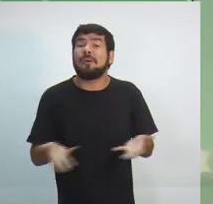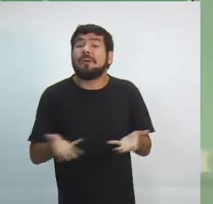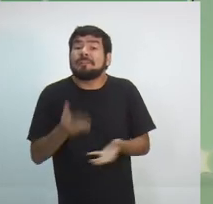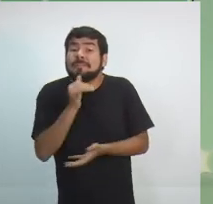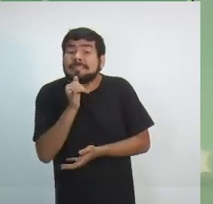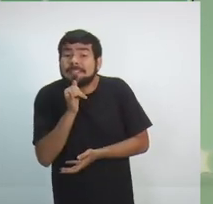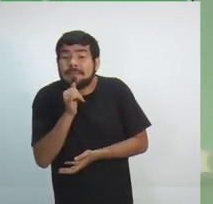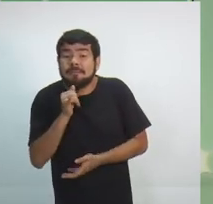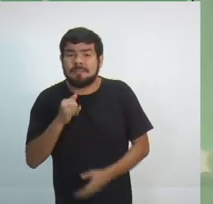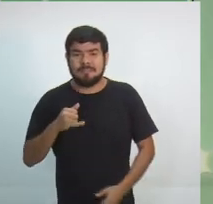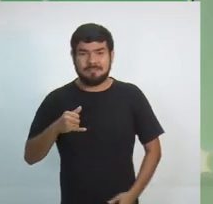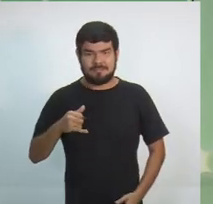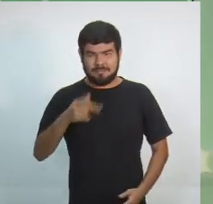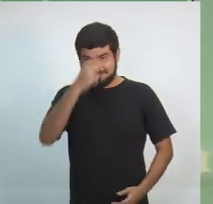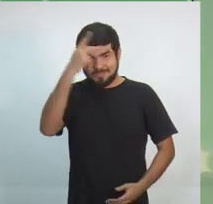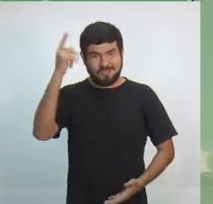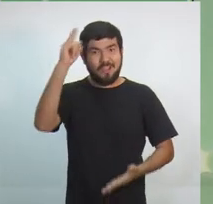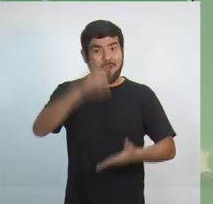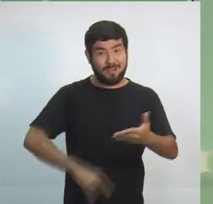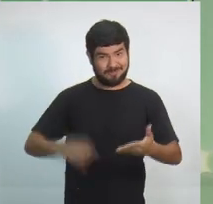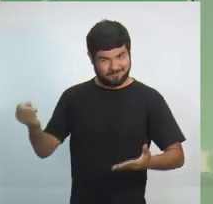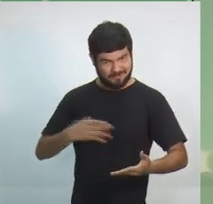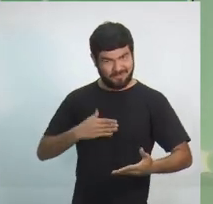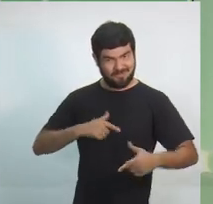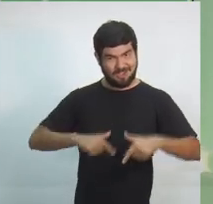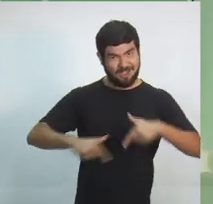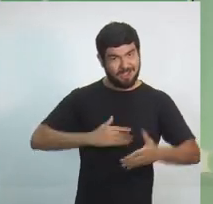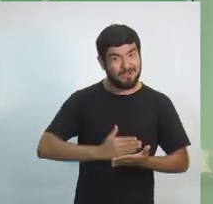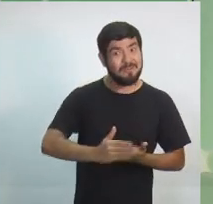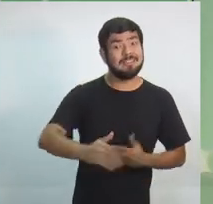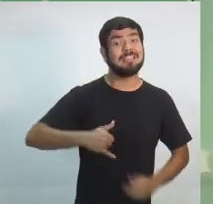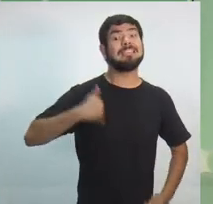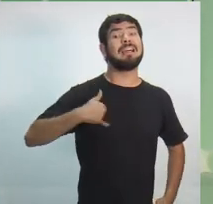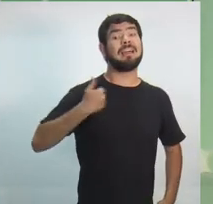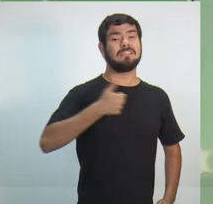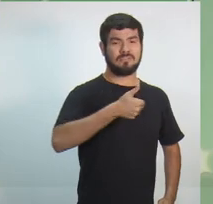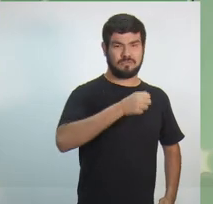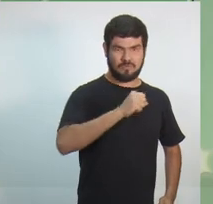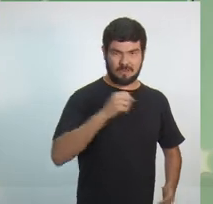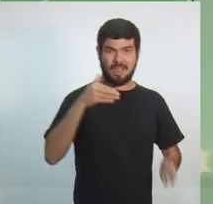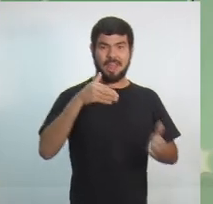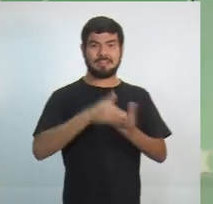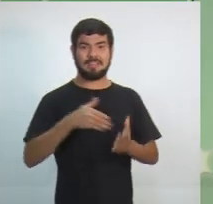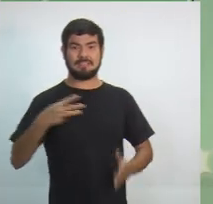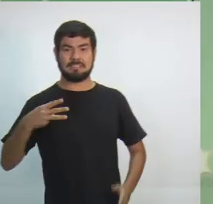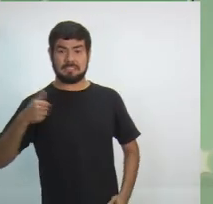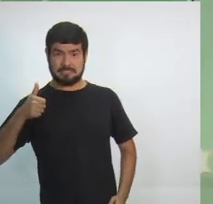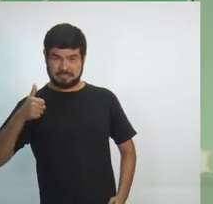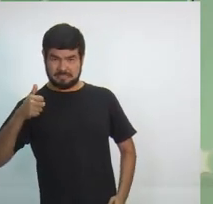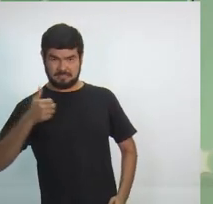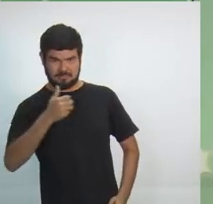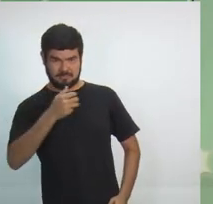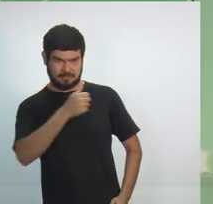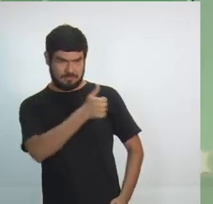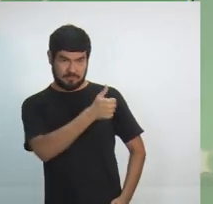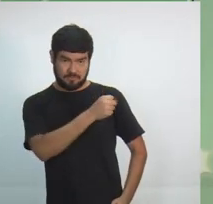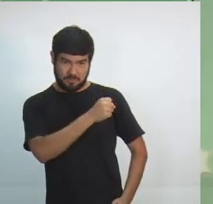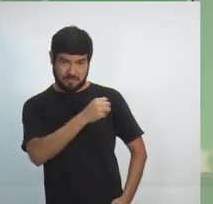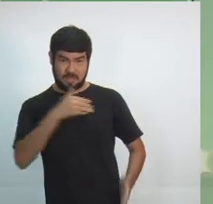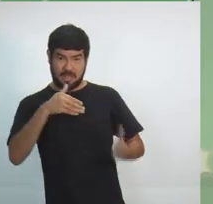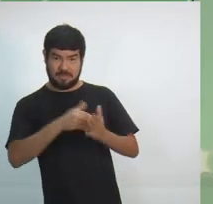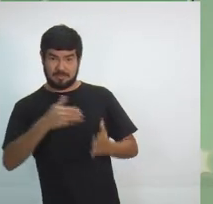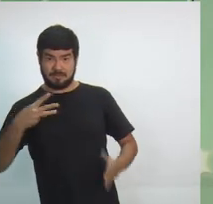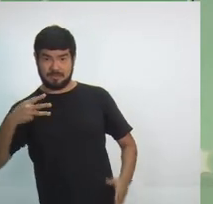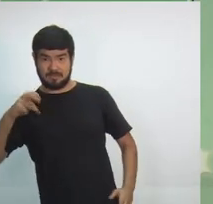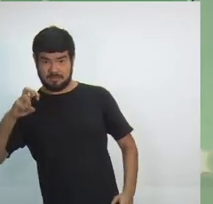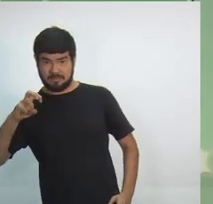18 a 33 anos. Acima de 35 anos, o Distrito não está contratando. E são contratos provisórios,